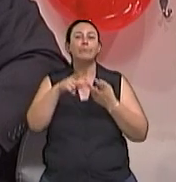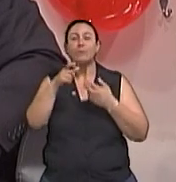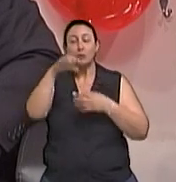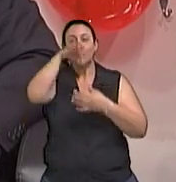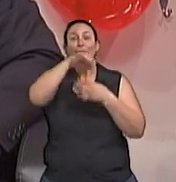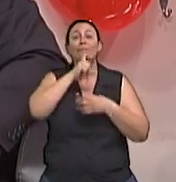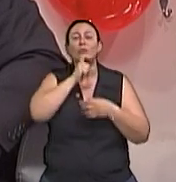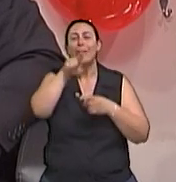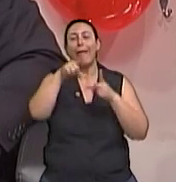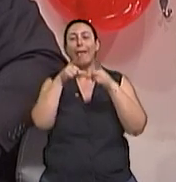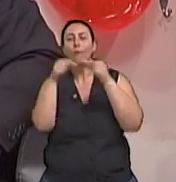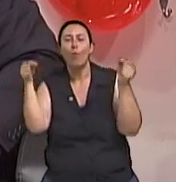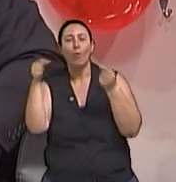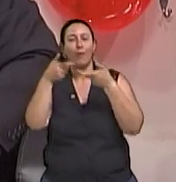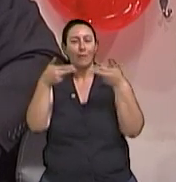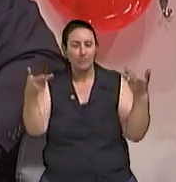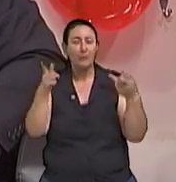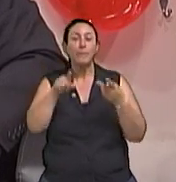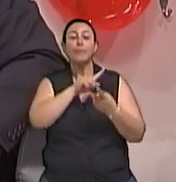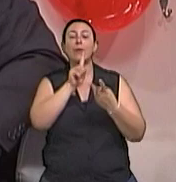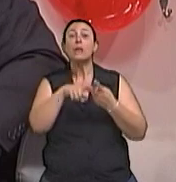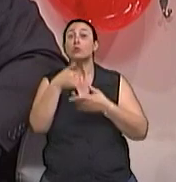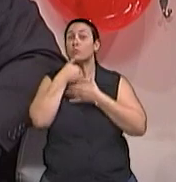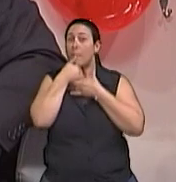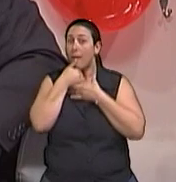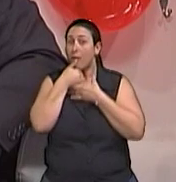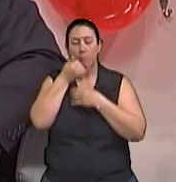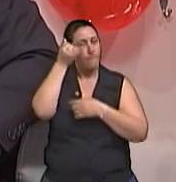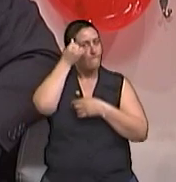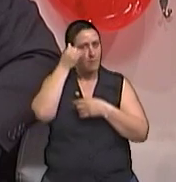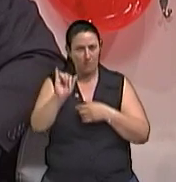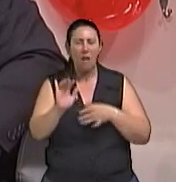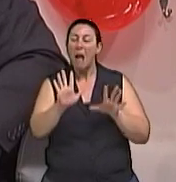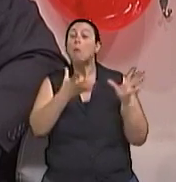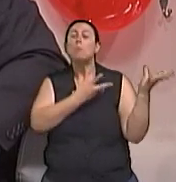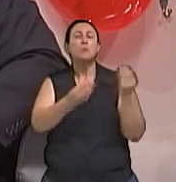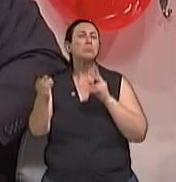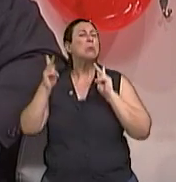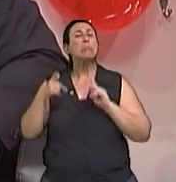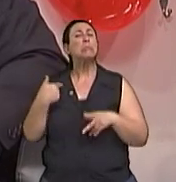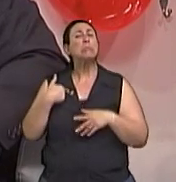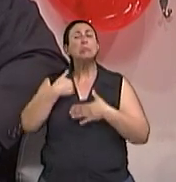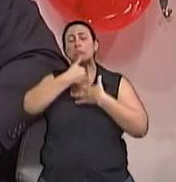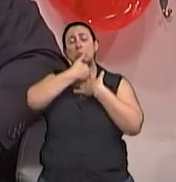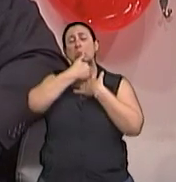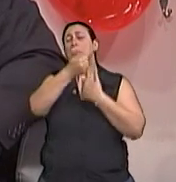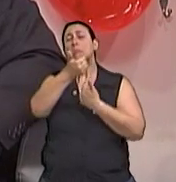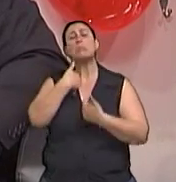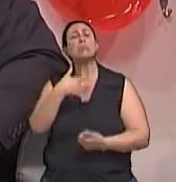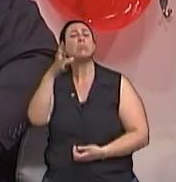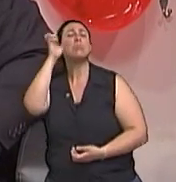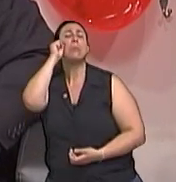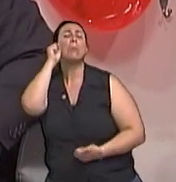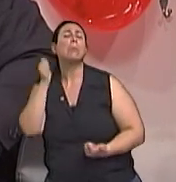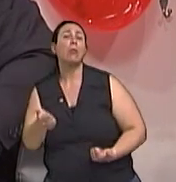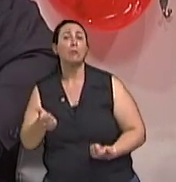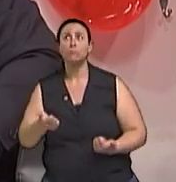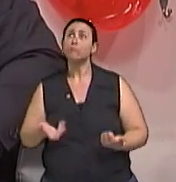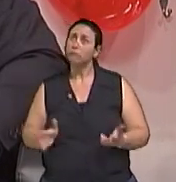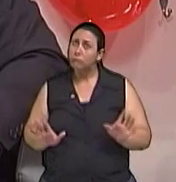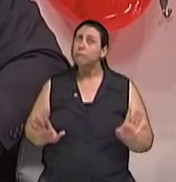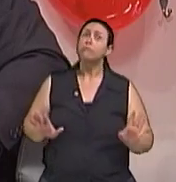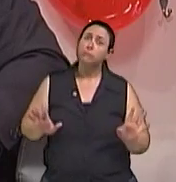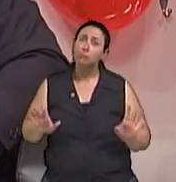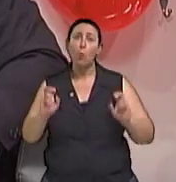incluindo o chimarrão, né? Tem gente que diz assim, ah, eu tomo chimarrão, não me atrapalha o sono. Pode